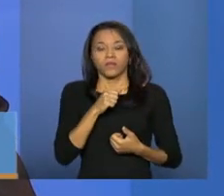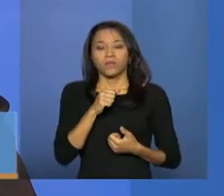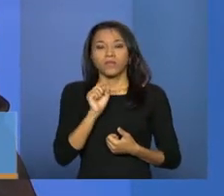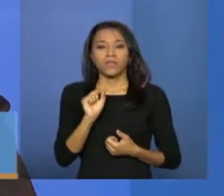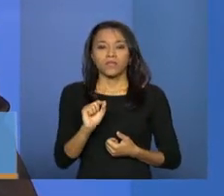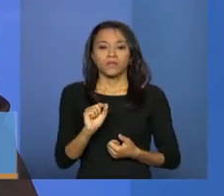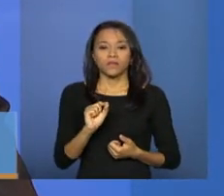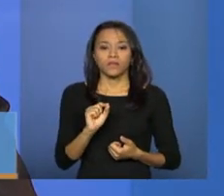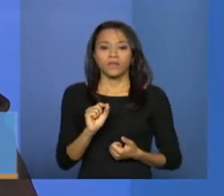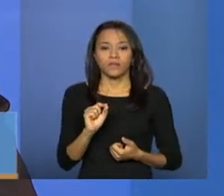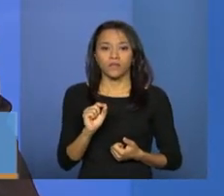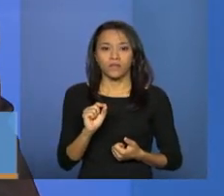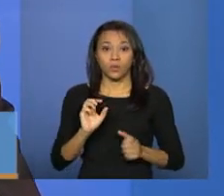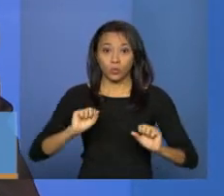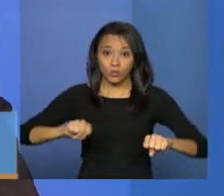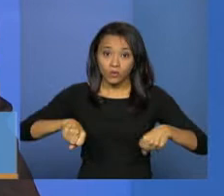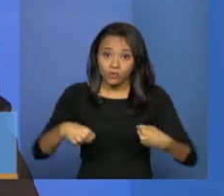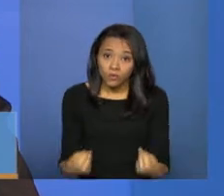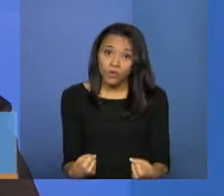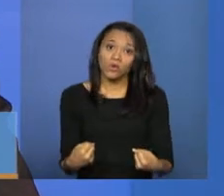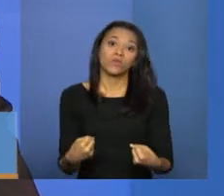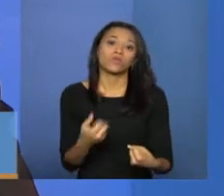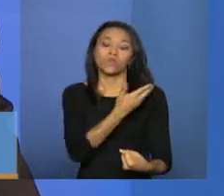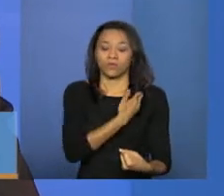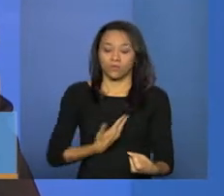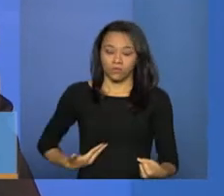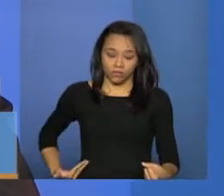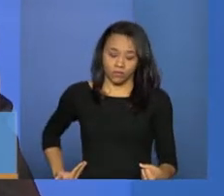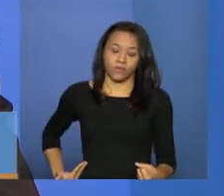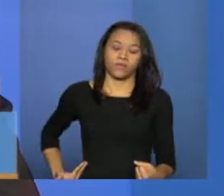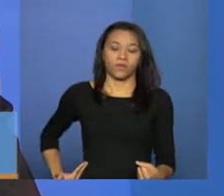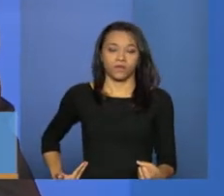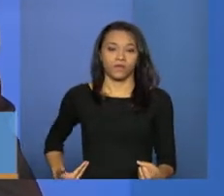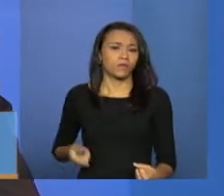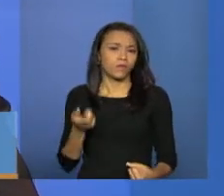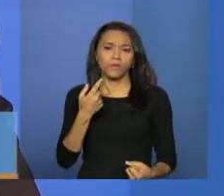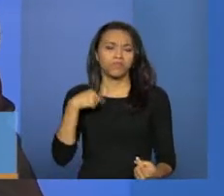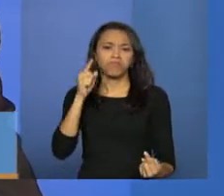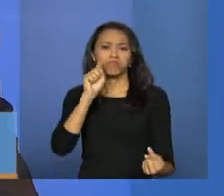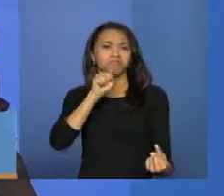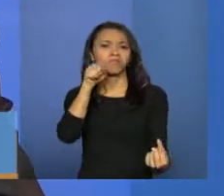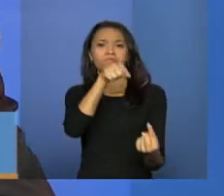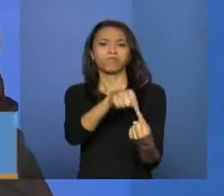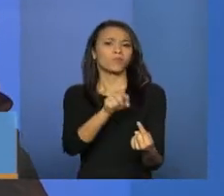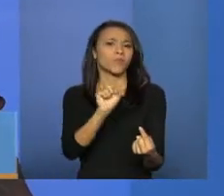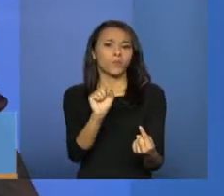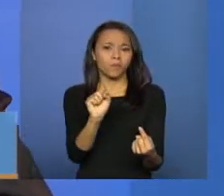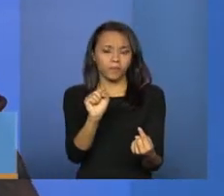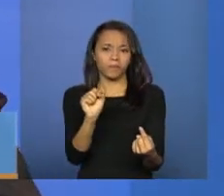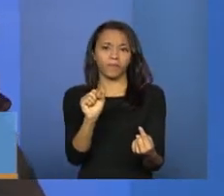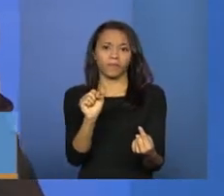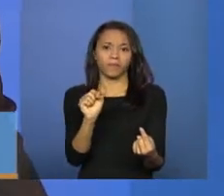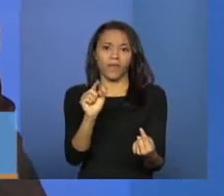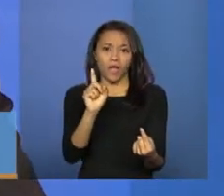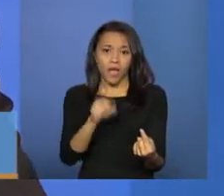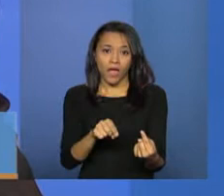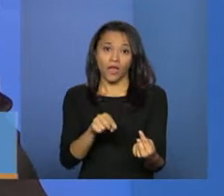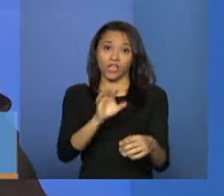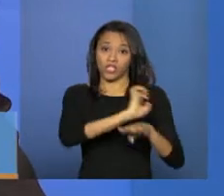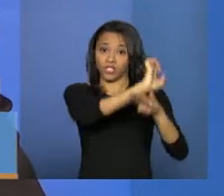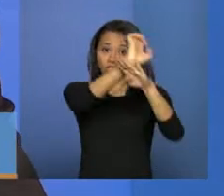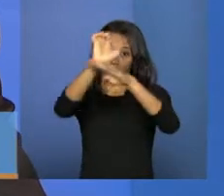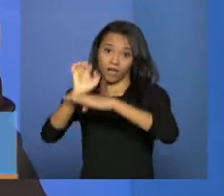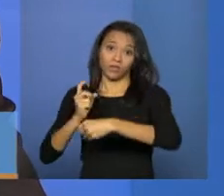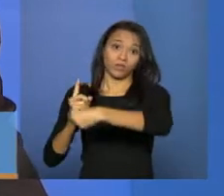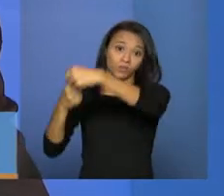esforço do governo brasileiro é de fazermos, né, de estarmos, união, estados e